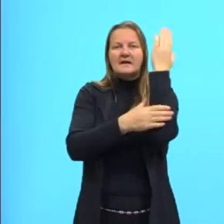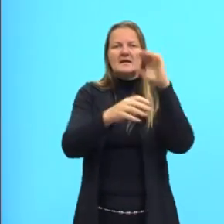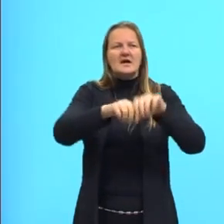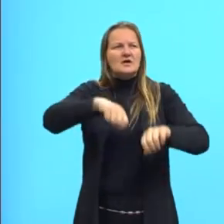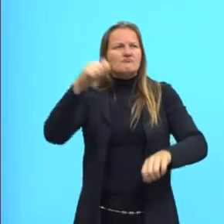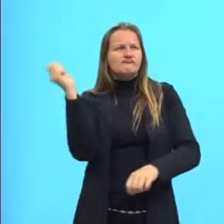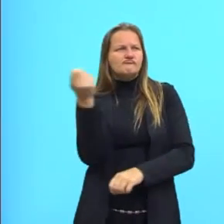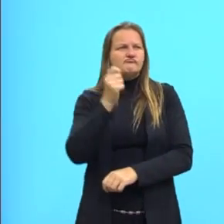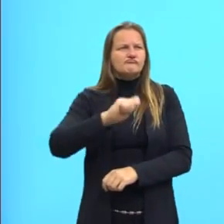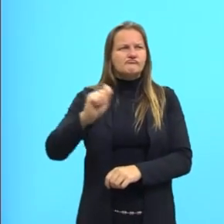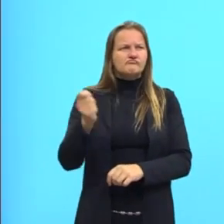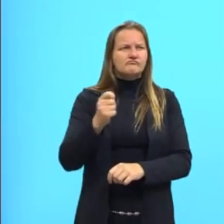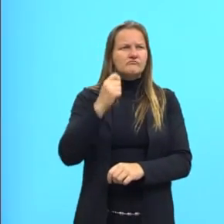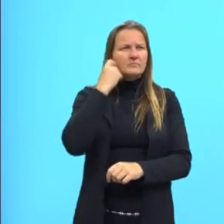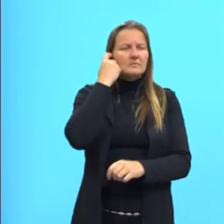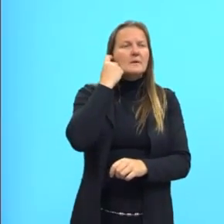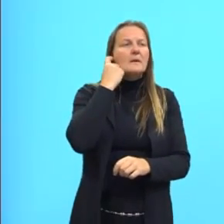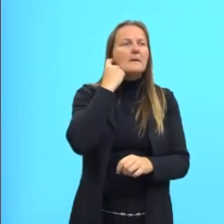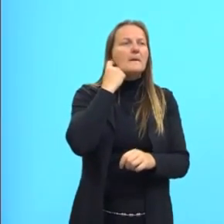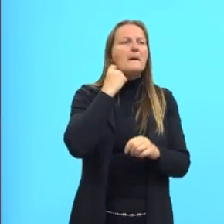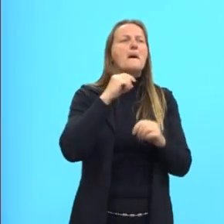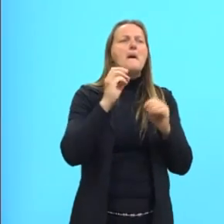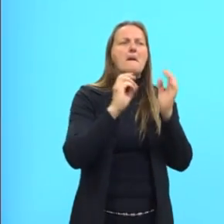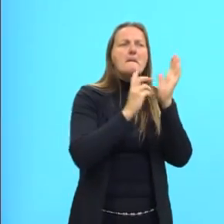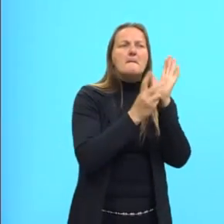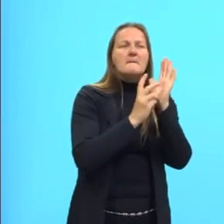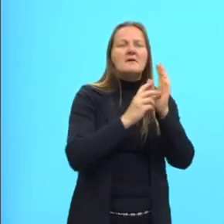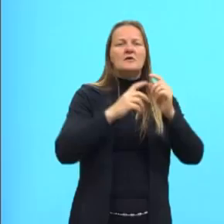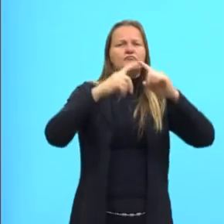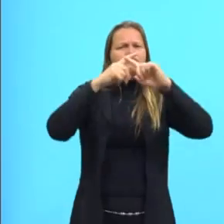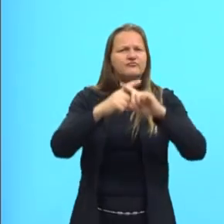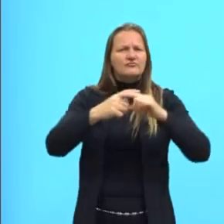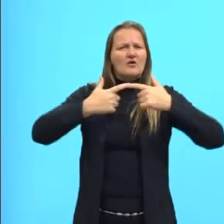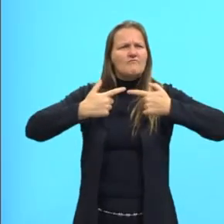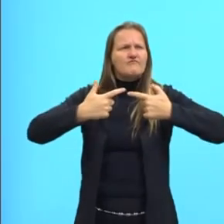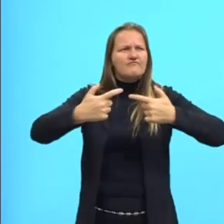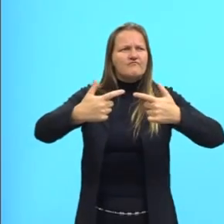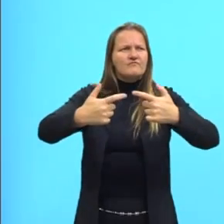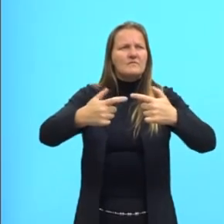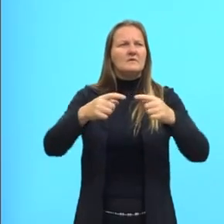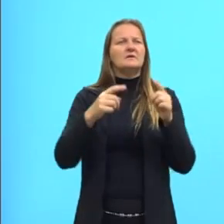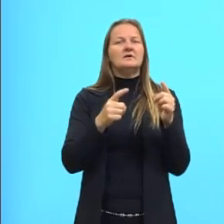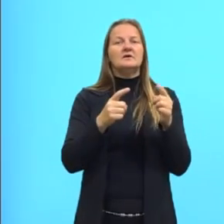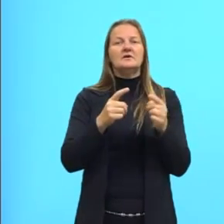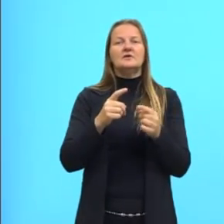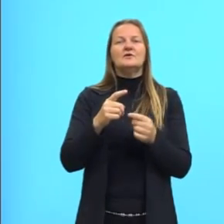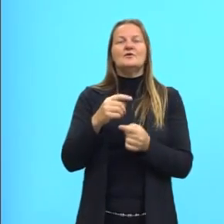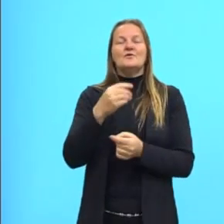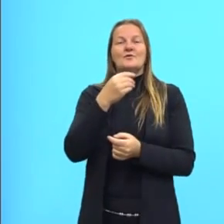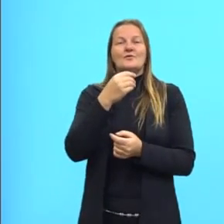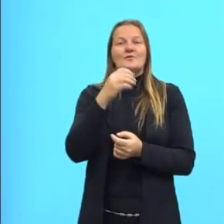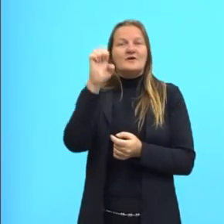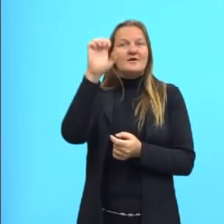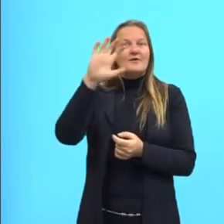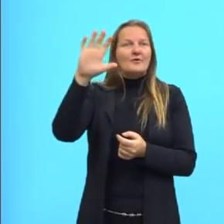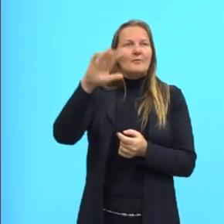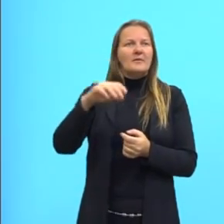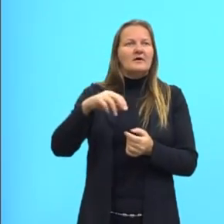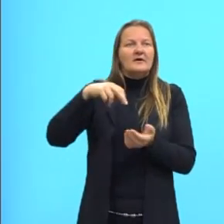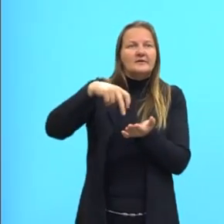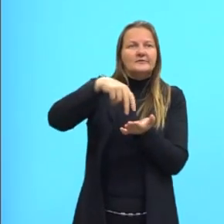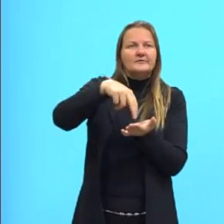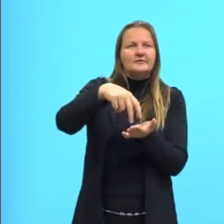e são vários indígenas lutando, guerreando contra alguns colonizadores. Os indígenas estão a pé